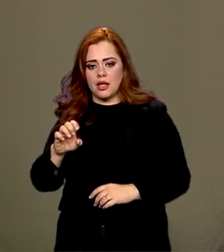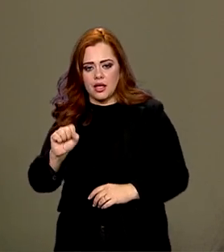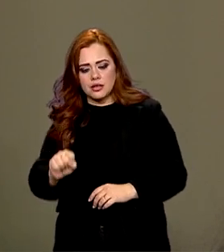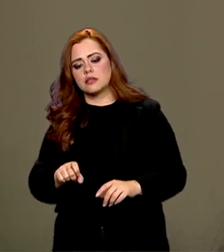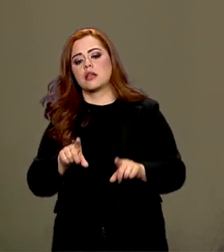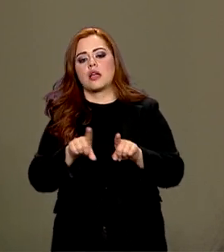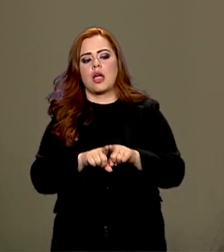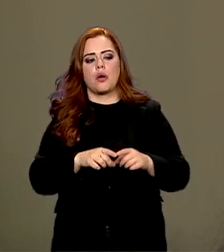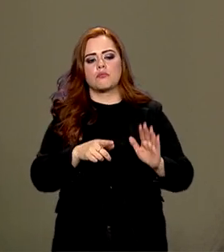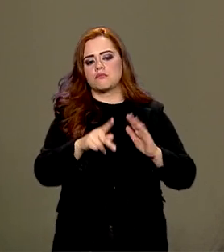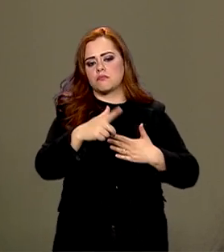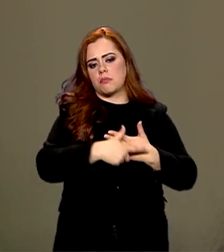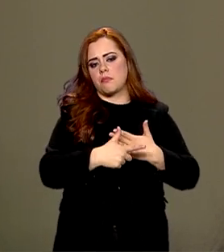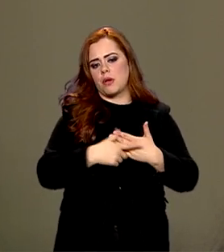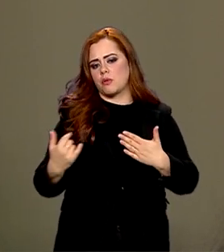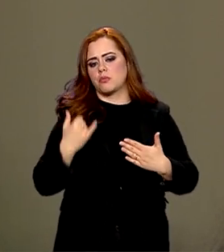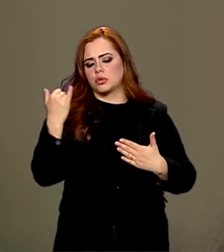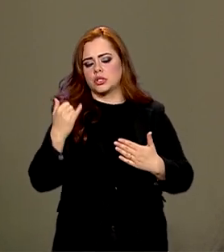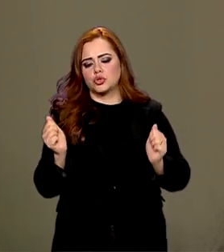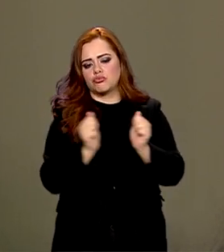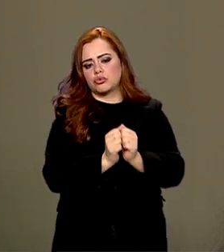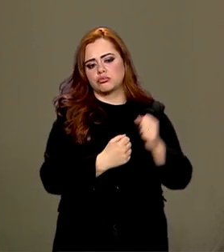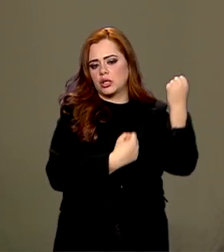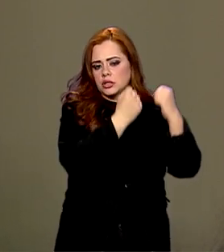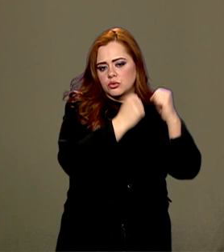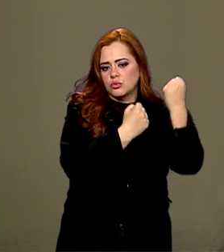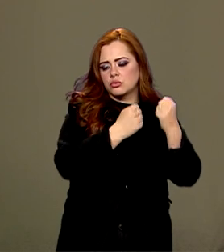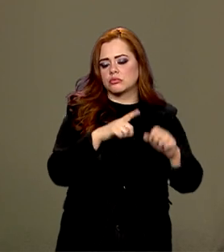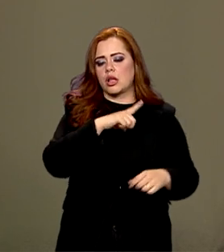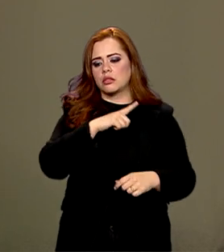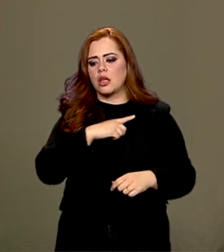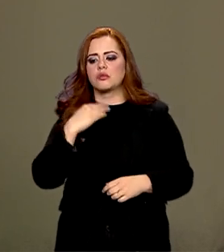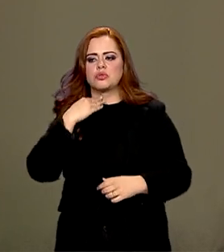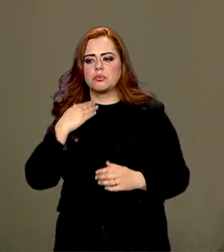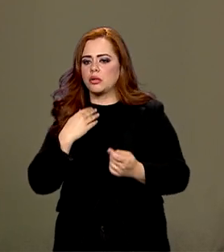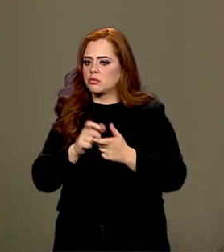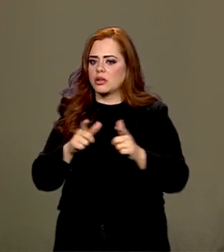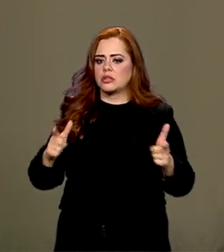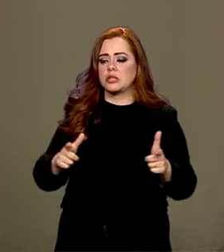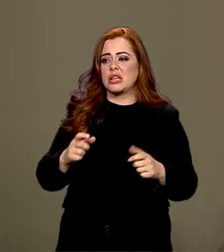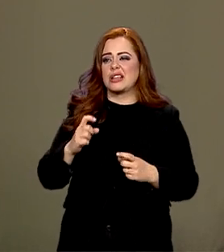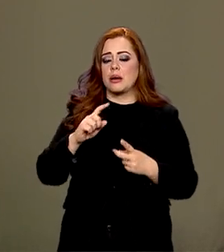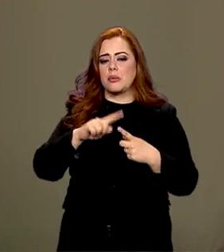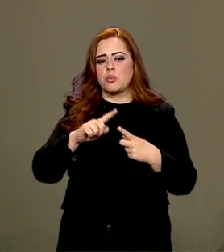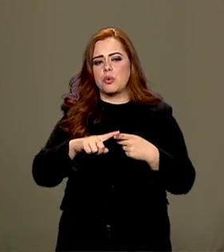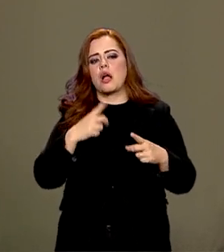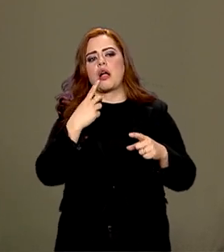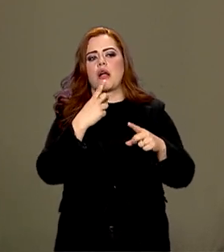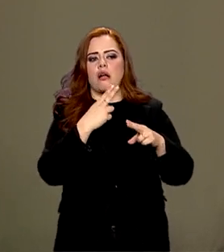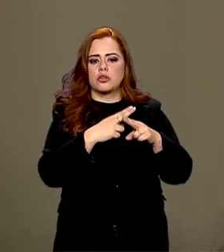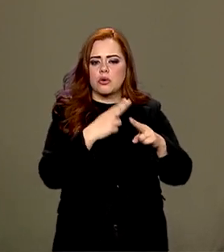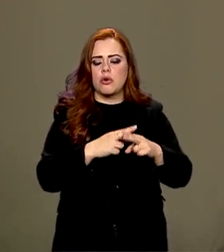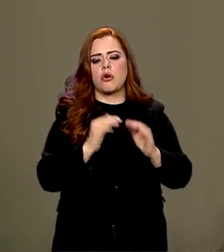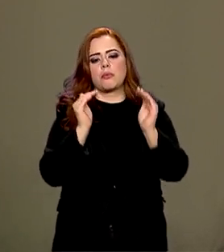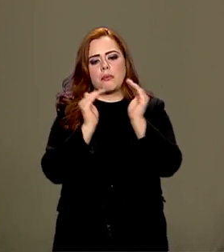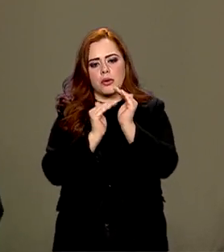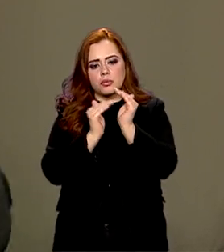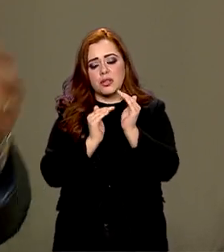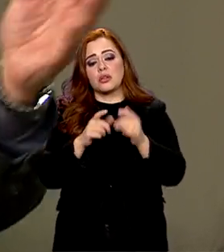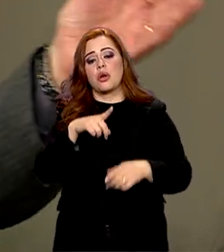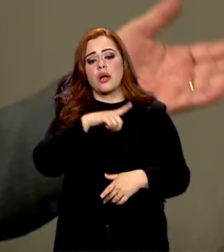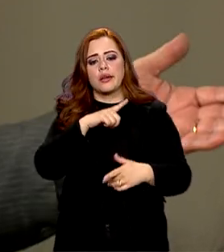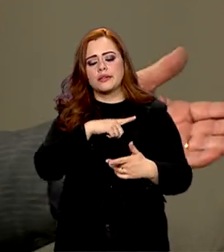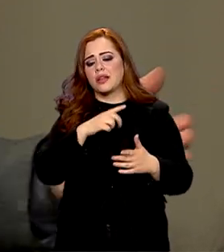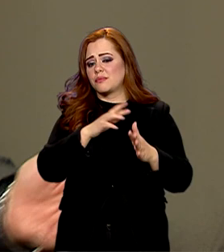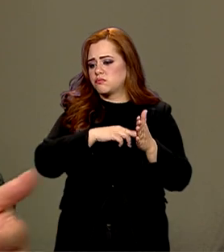relacionado às empresas, Às indústrias. Nós temos grandes bancos também, entre os cinco maiores, a Caixa Econômica, o Banco do Brasil. Você tem os